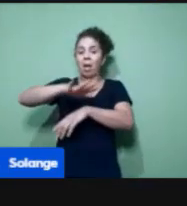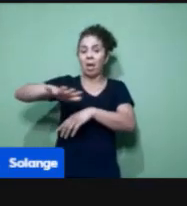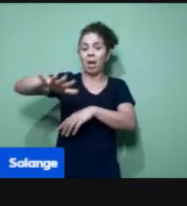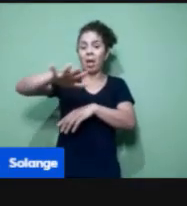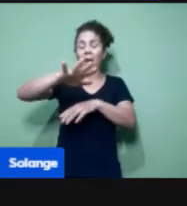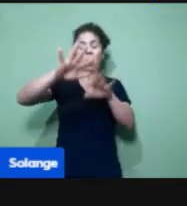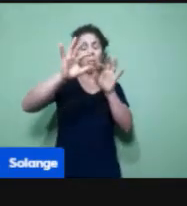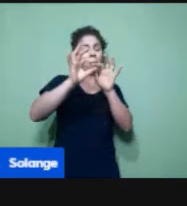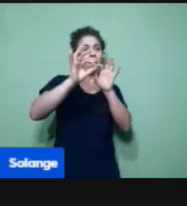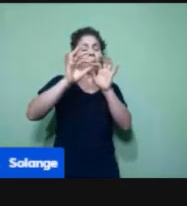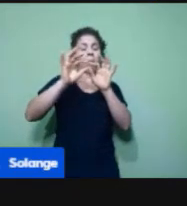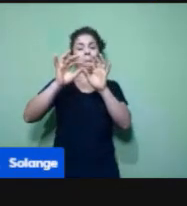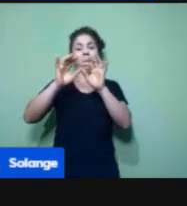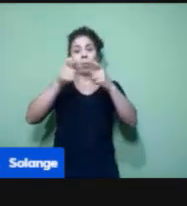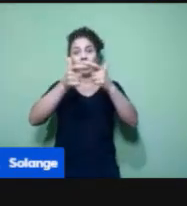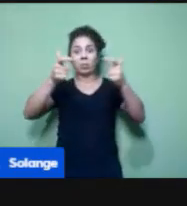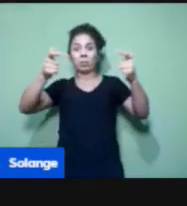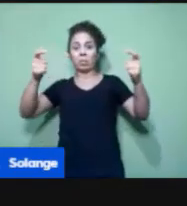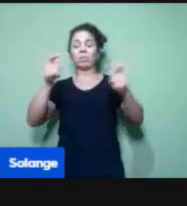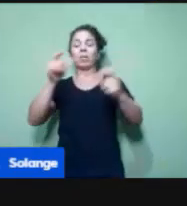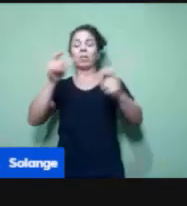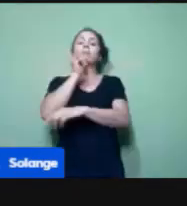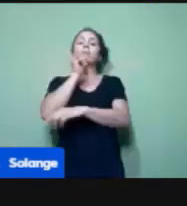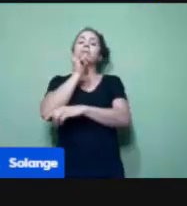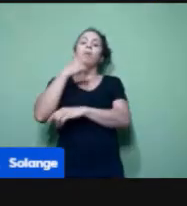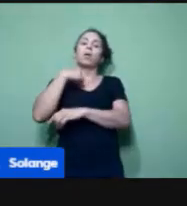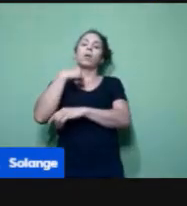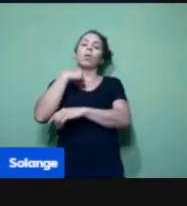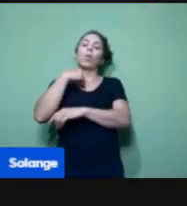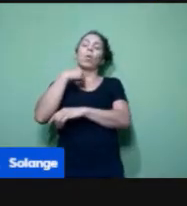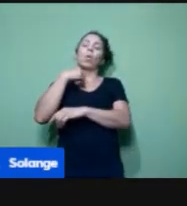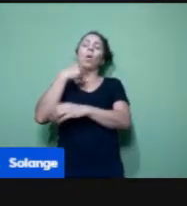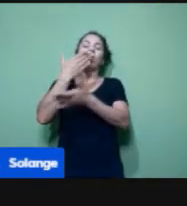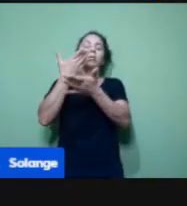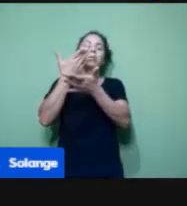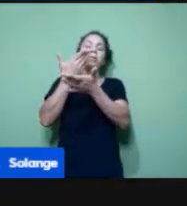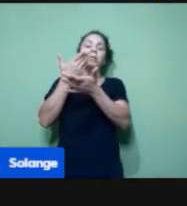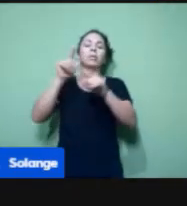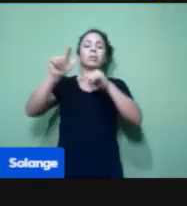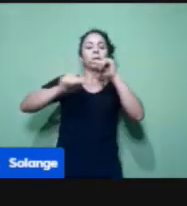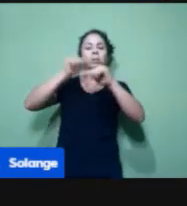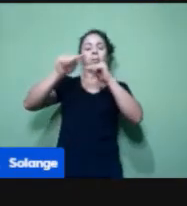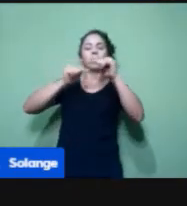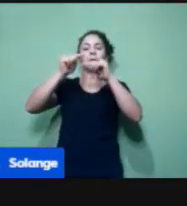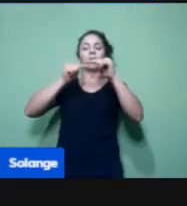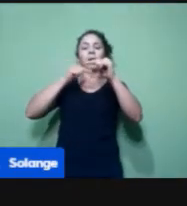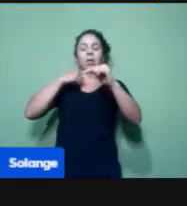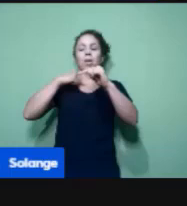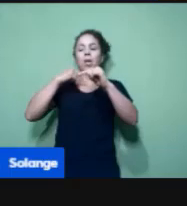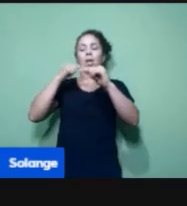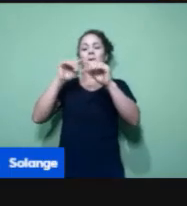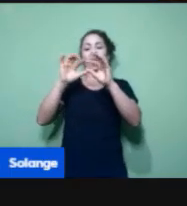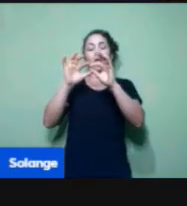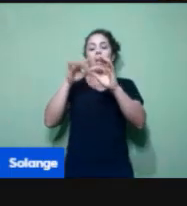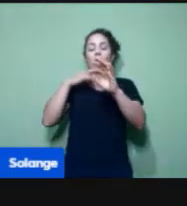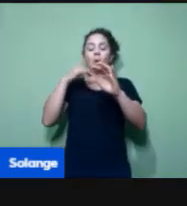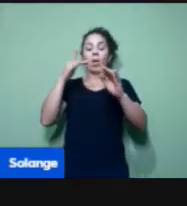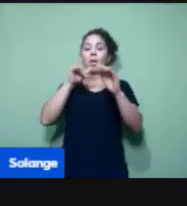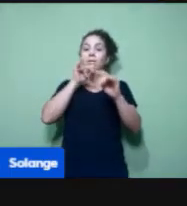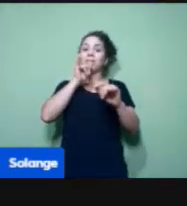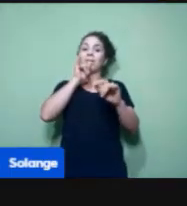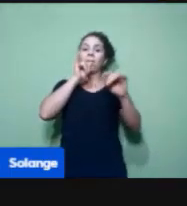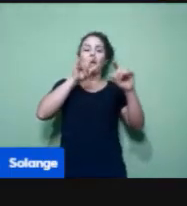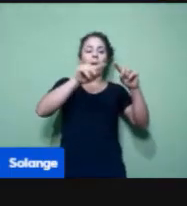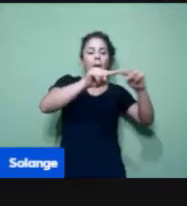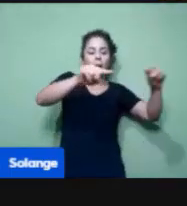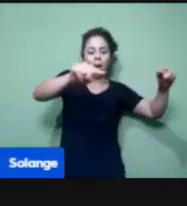né? Eu vou dar um exemplo, a escola que eu dava aula, um bloco era lá embaixo, outro bloco lá em cima, até eu chegar lá em